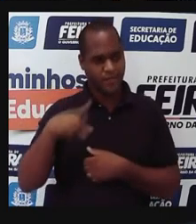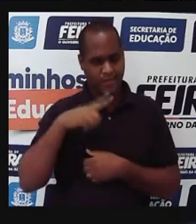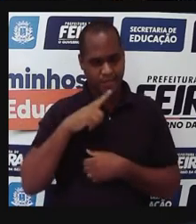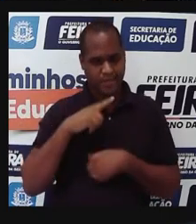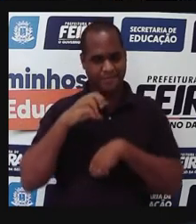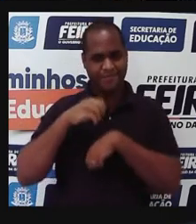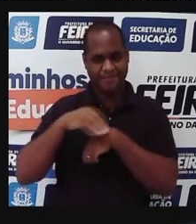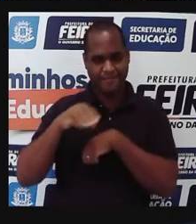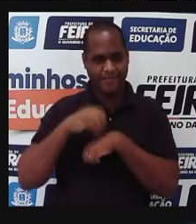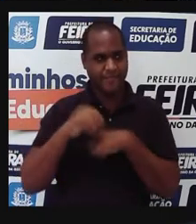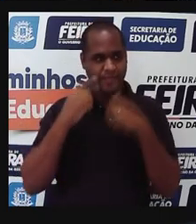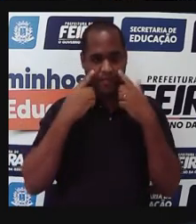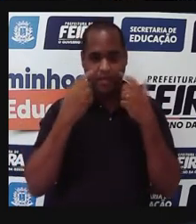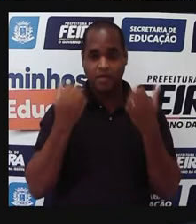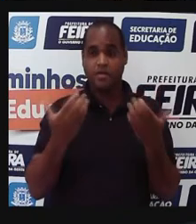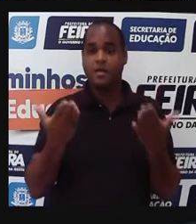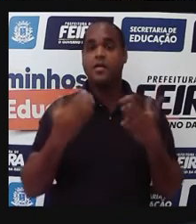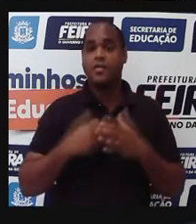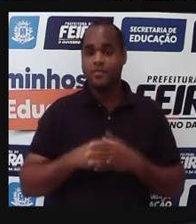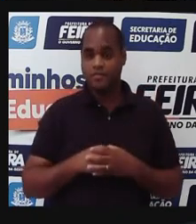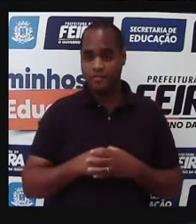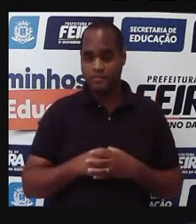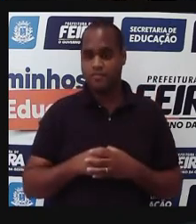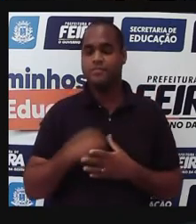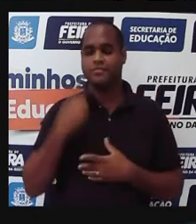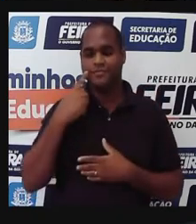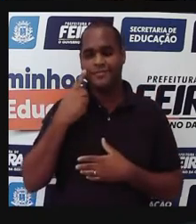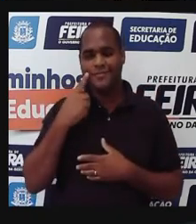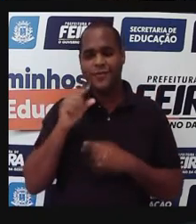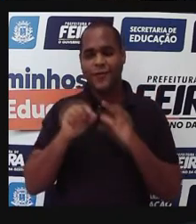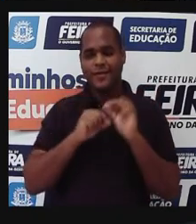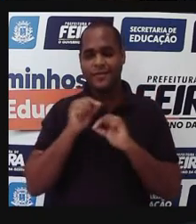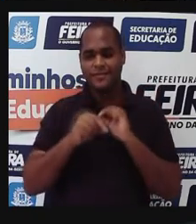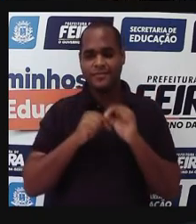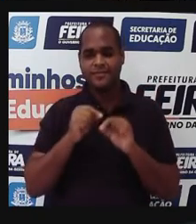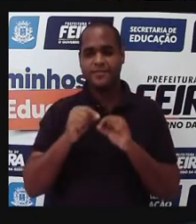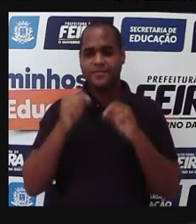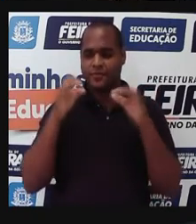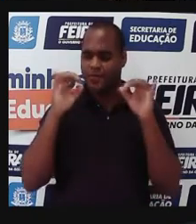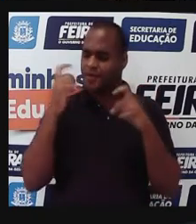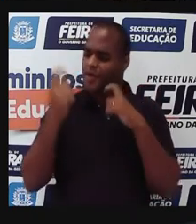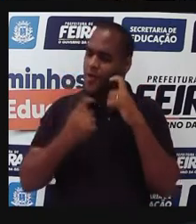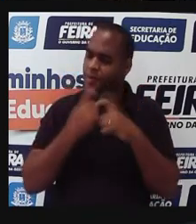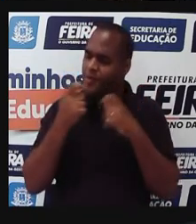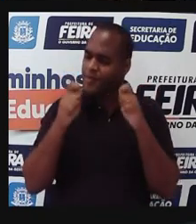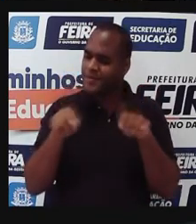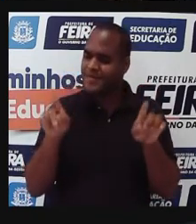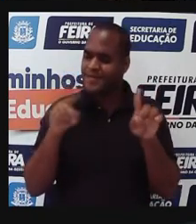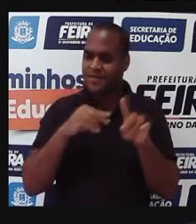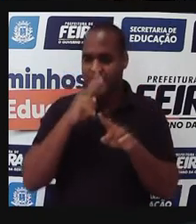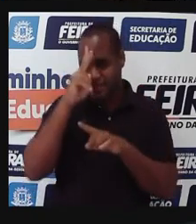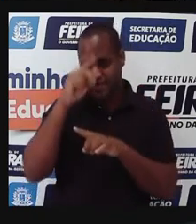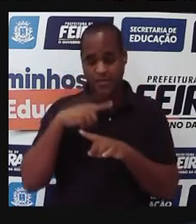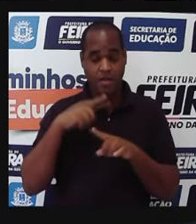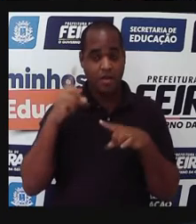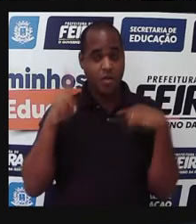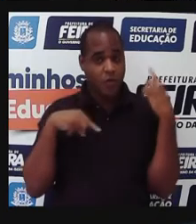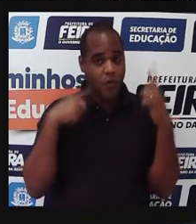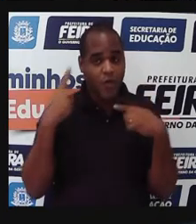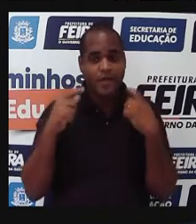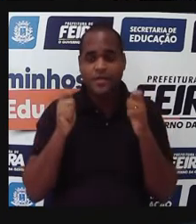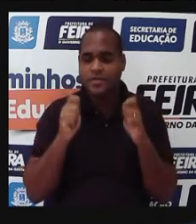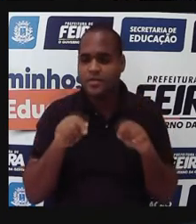eu trago essa charge, que ela diz o seguinte, uma vaca conversando com a outra, não te preocupa essa história das vacas loucas?